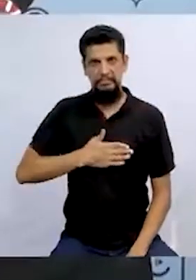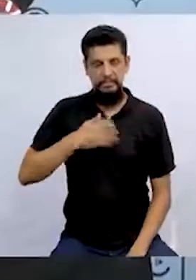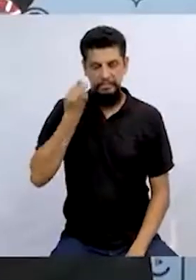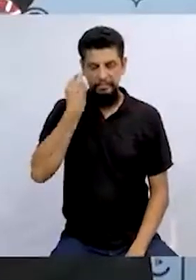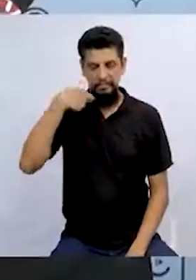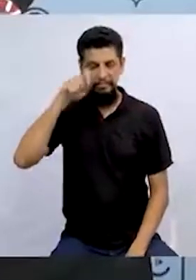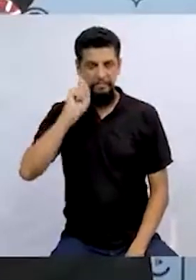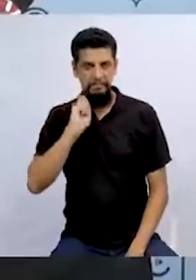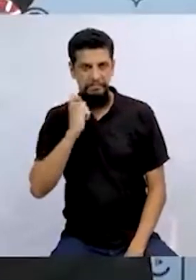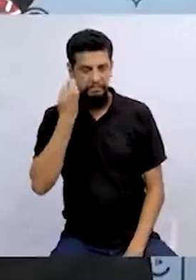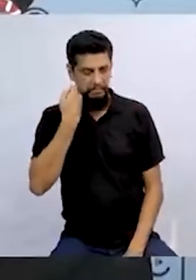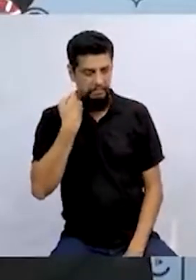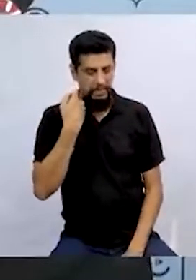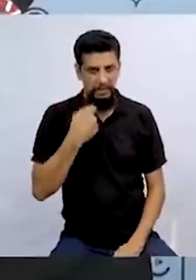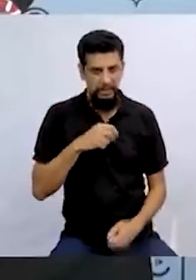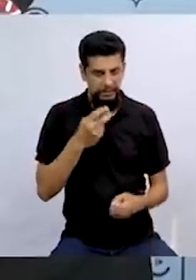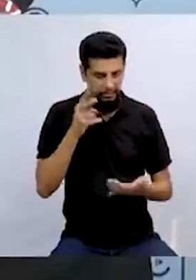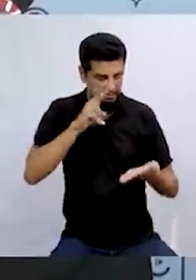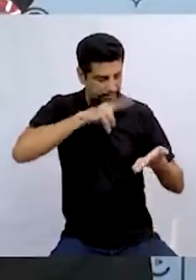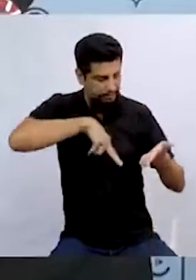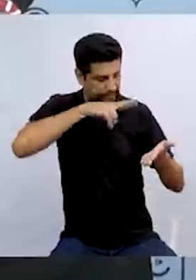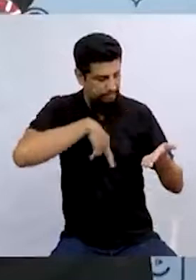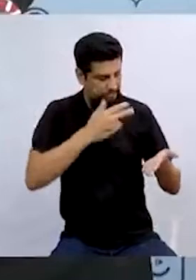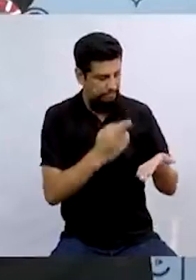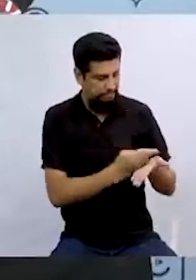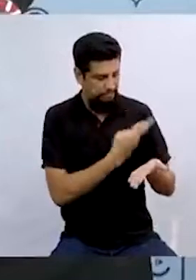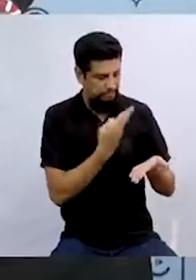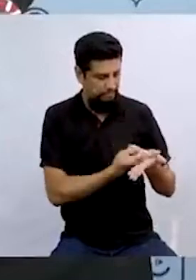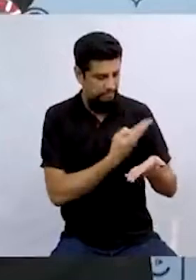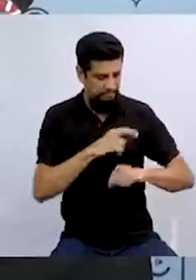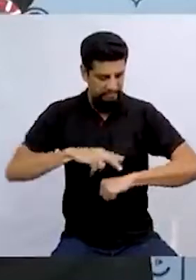se maquiar, que lê revistas de moda.